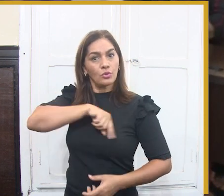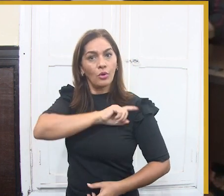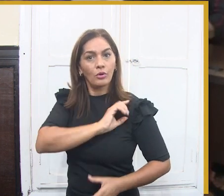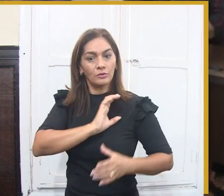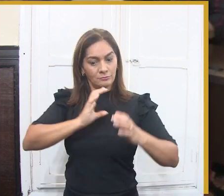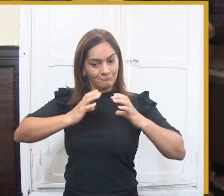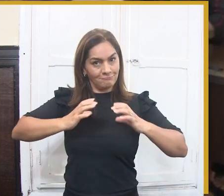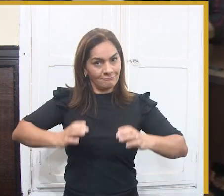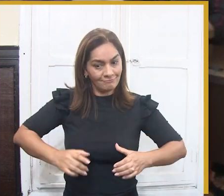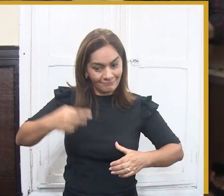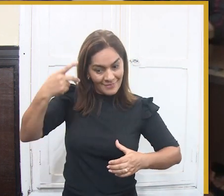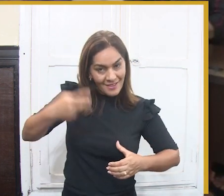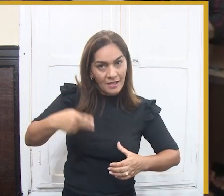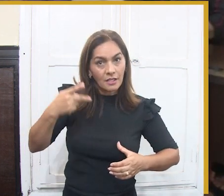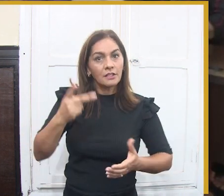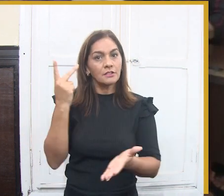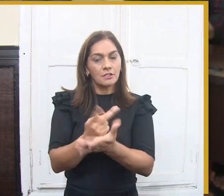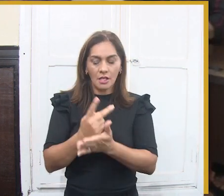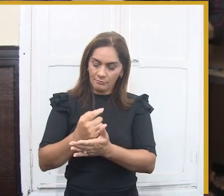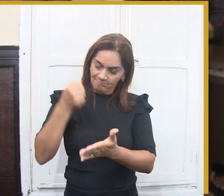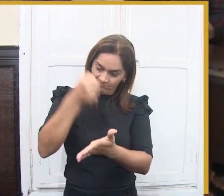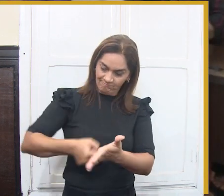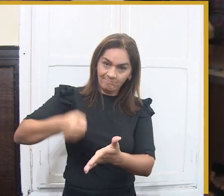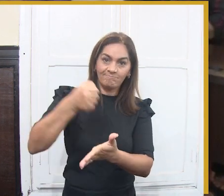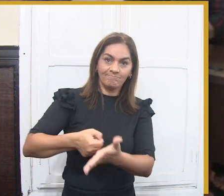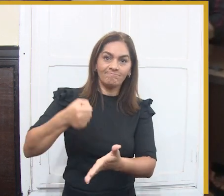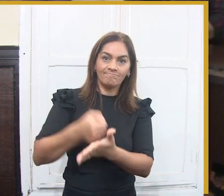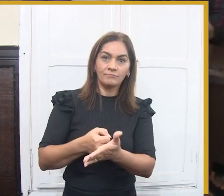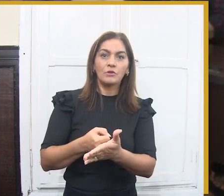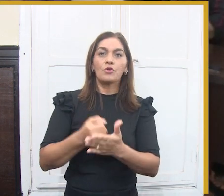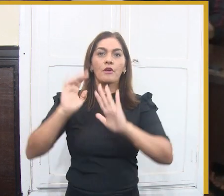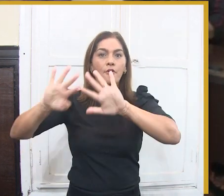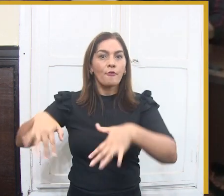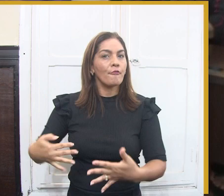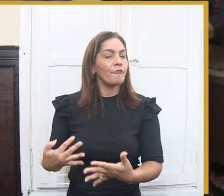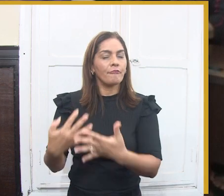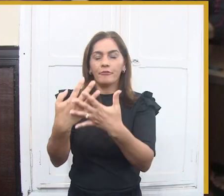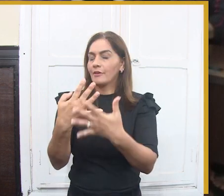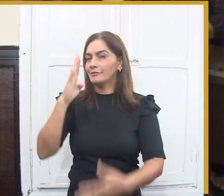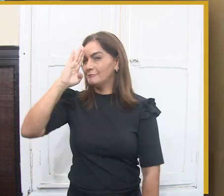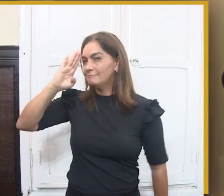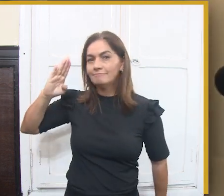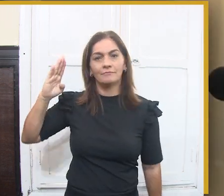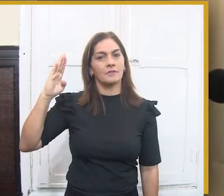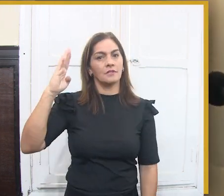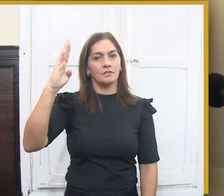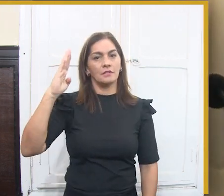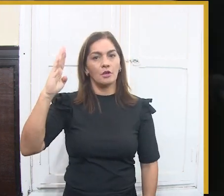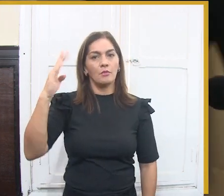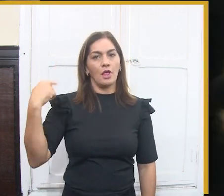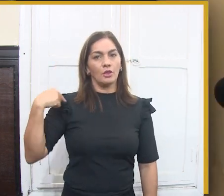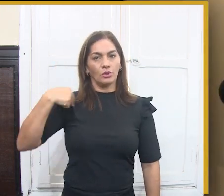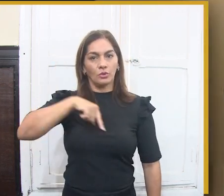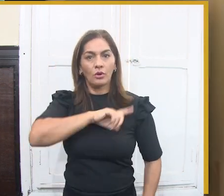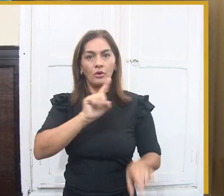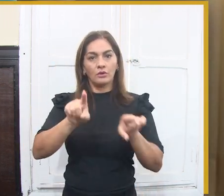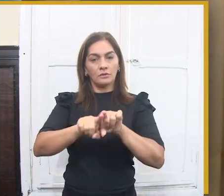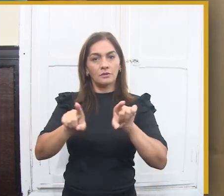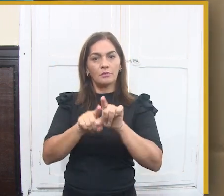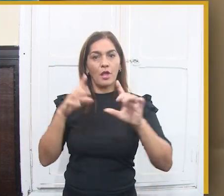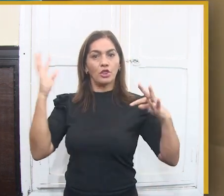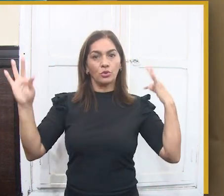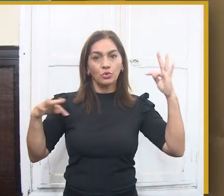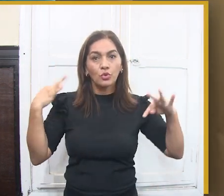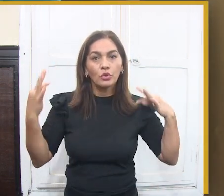São João do mundo, não é maior à toa, mas é maior porque envolve toda a cidade de Campina Grande.